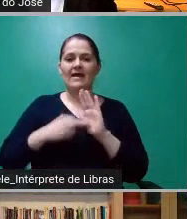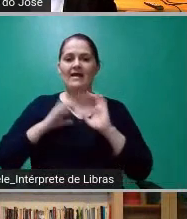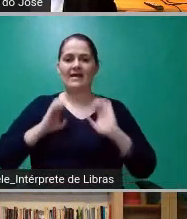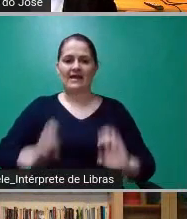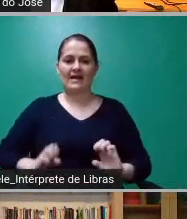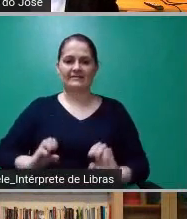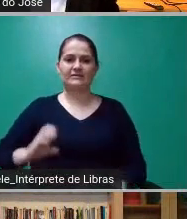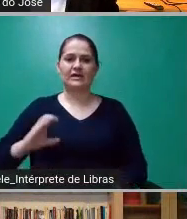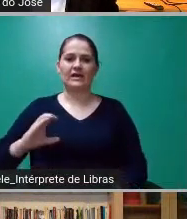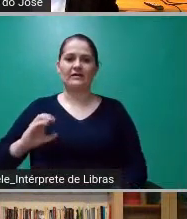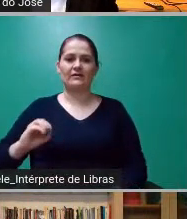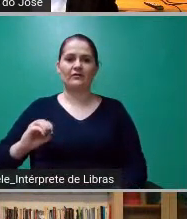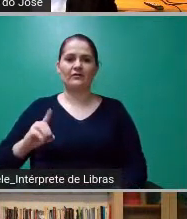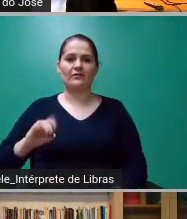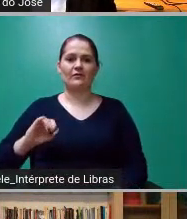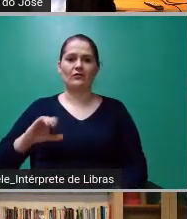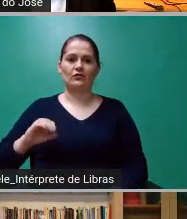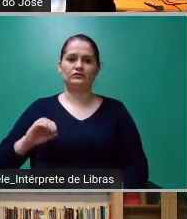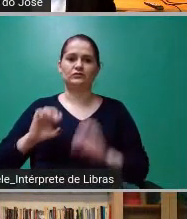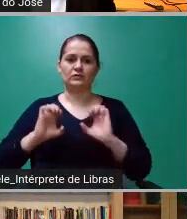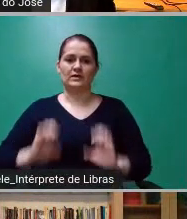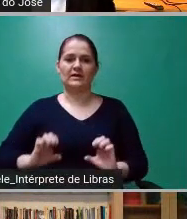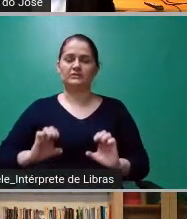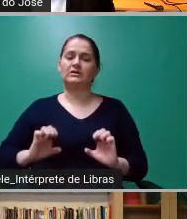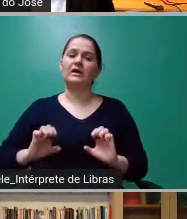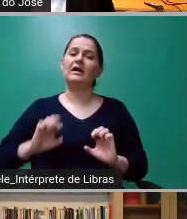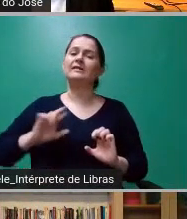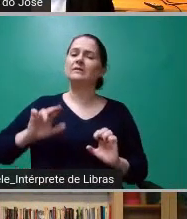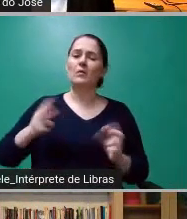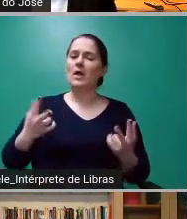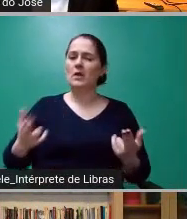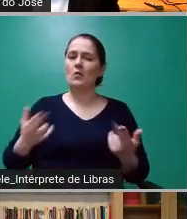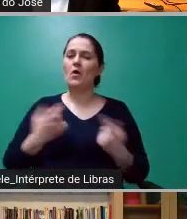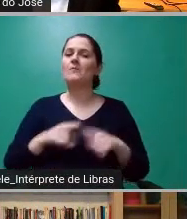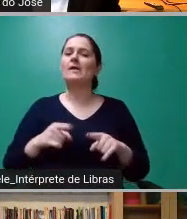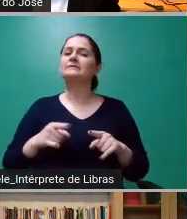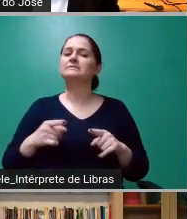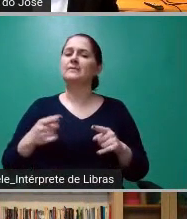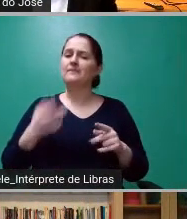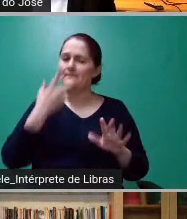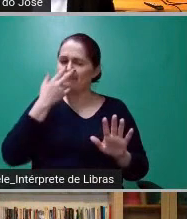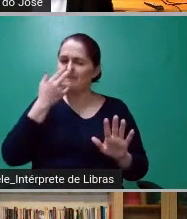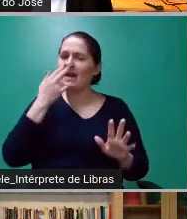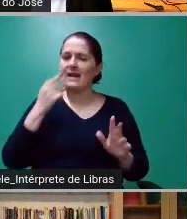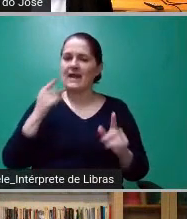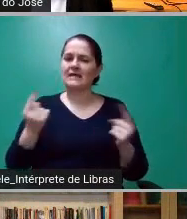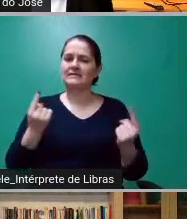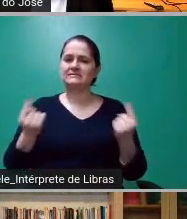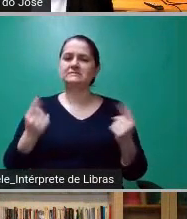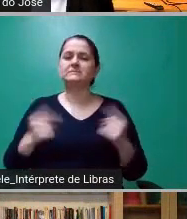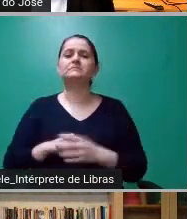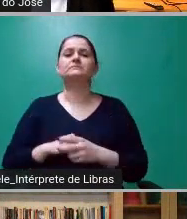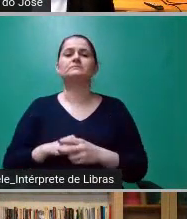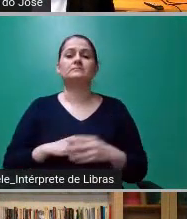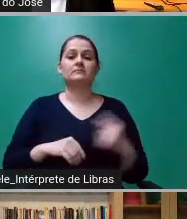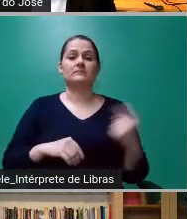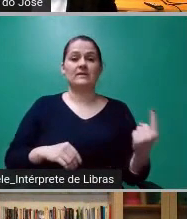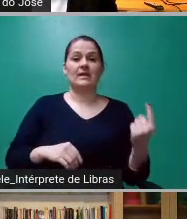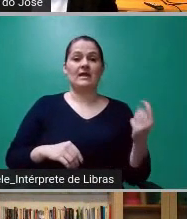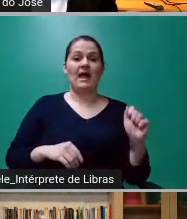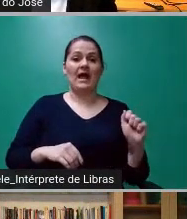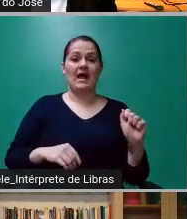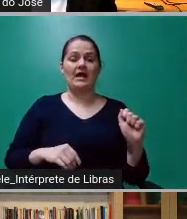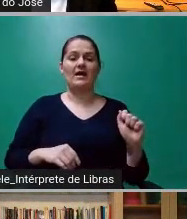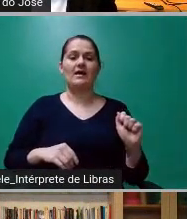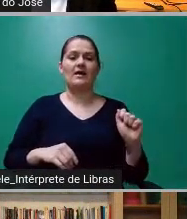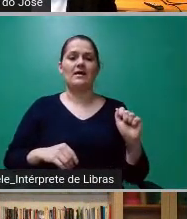exatamente iguais, mas eles têm preceitos muito parecidos. Aqui na coluna da esquerda, tem o código da ABI, da Associação Brasileira de Imprensa. O ele diz?